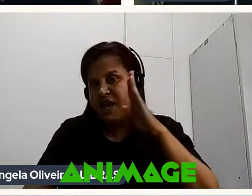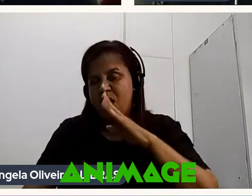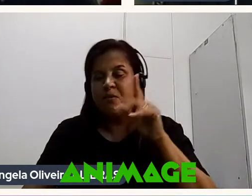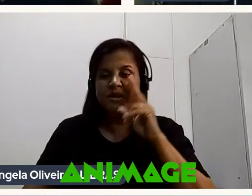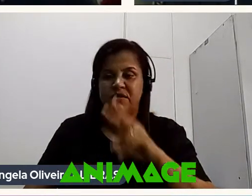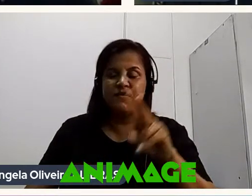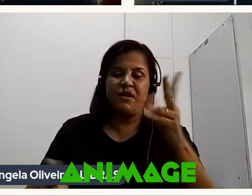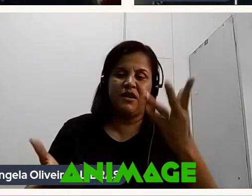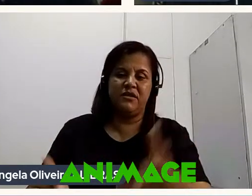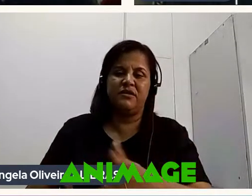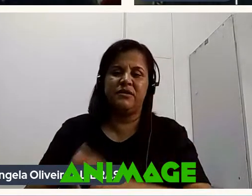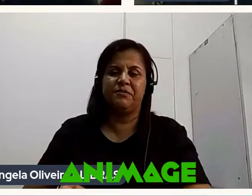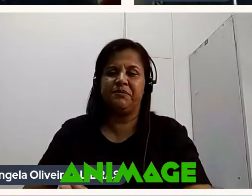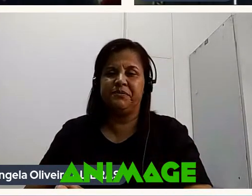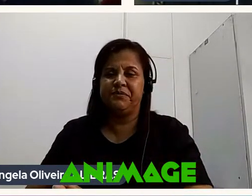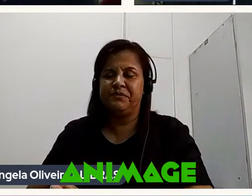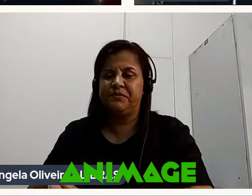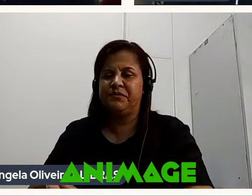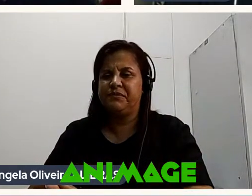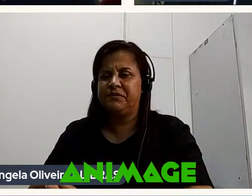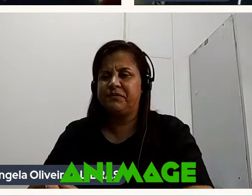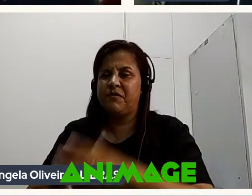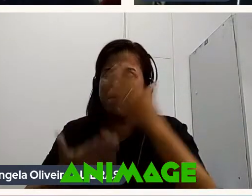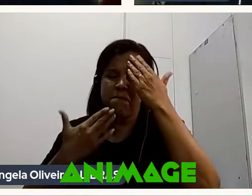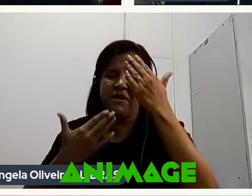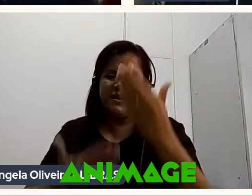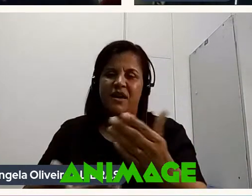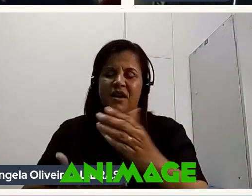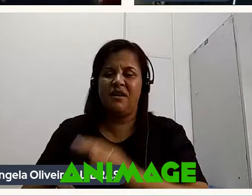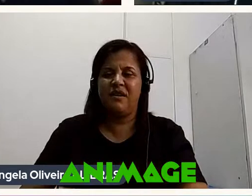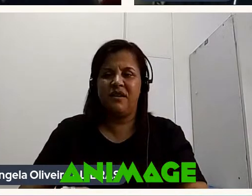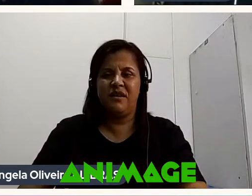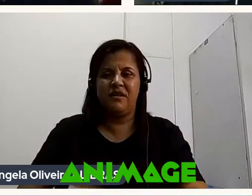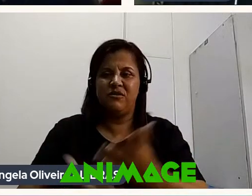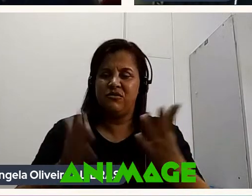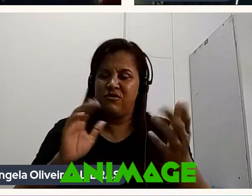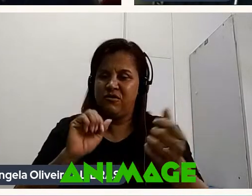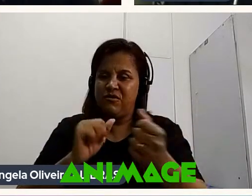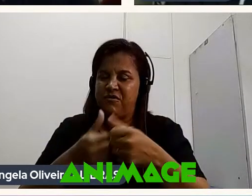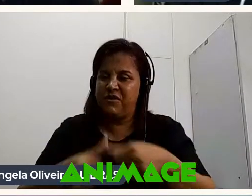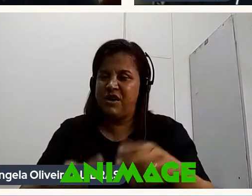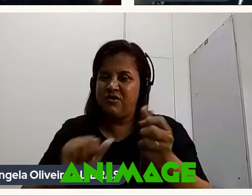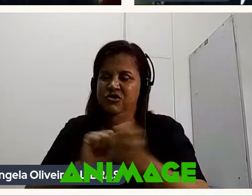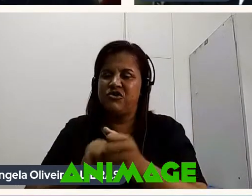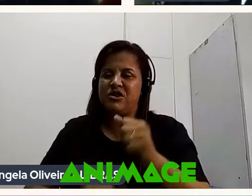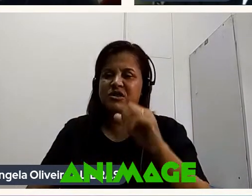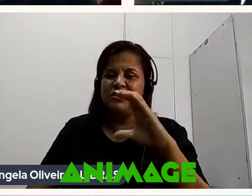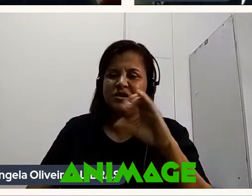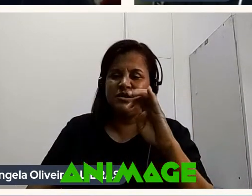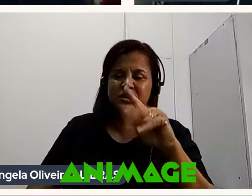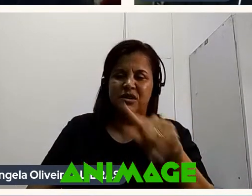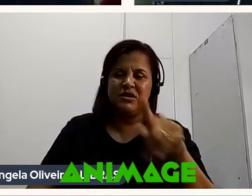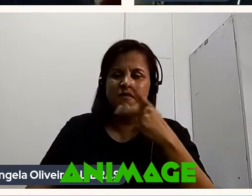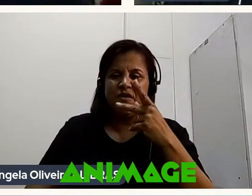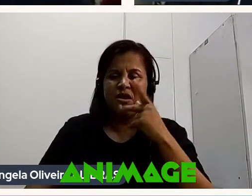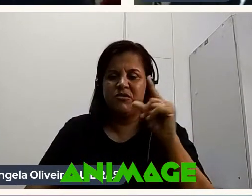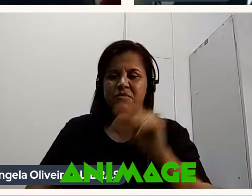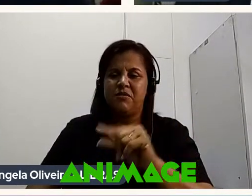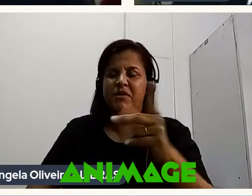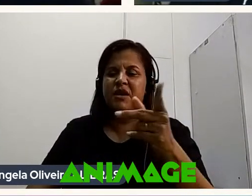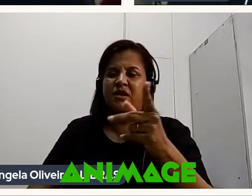E é isso, gente Obrigado Por ficarem com a gente E César Se você quiser Falar a última palavra Claro